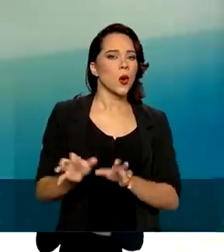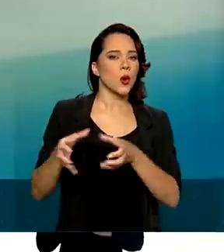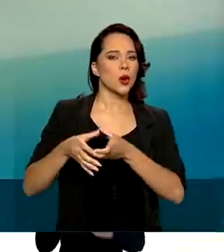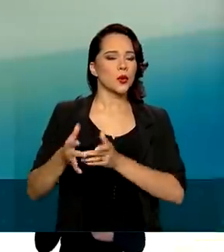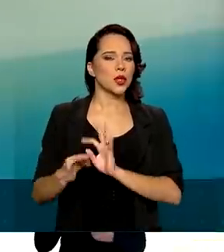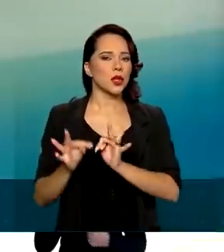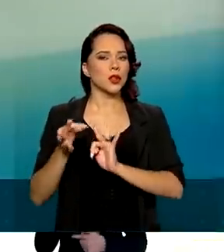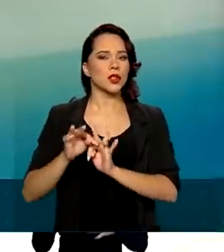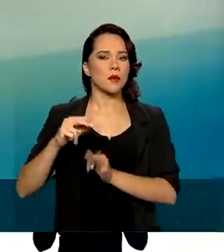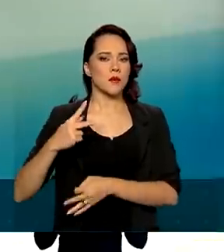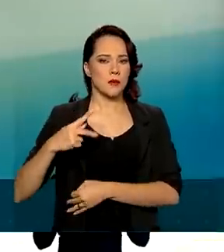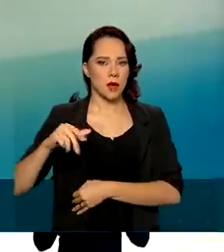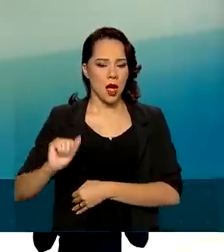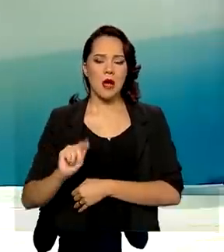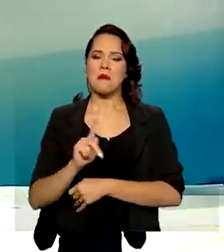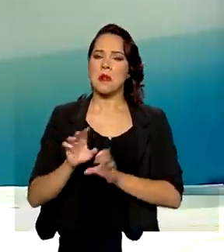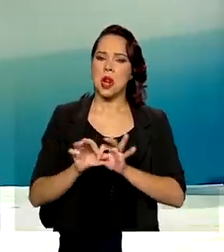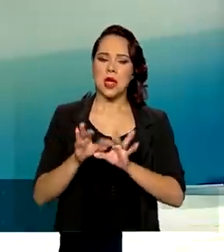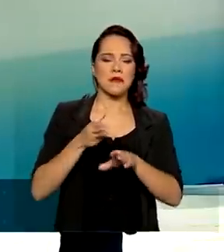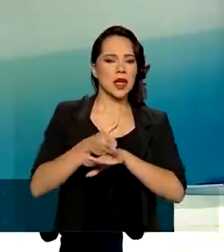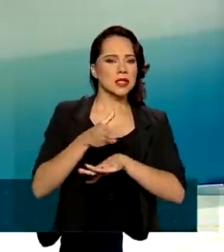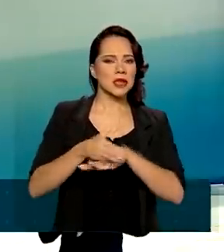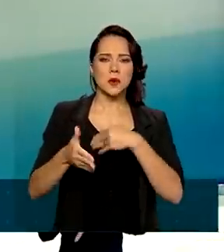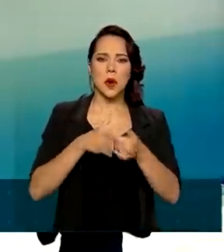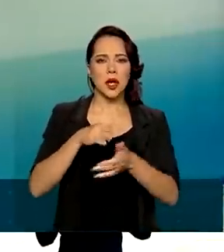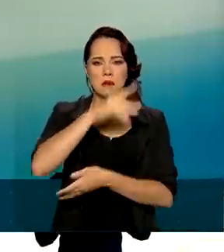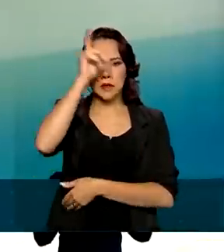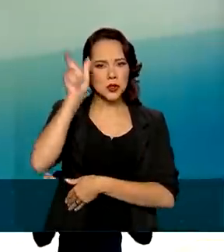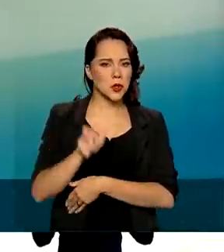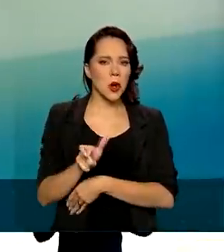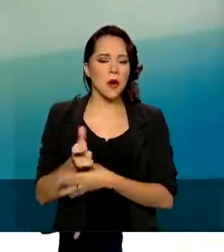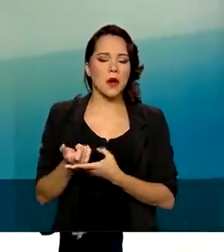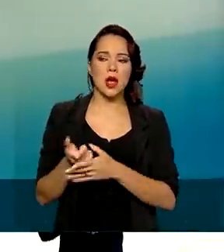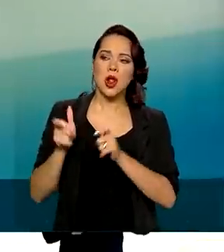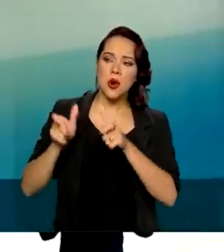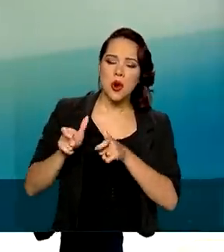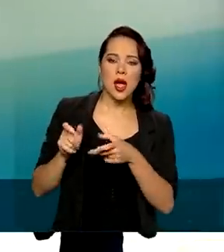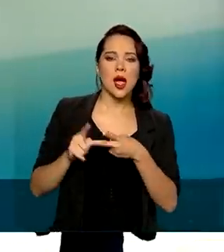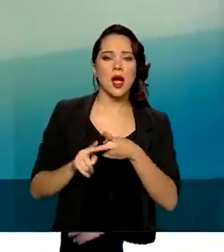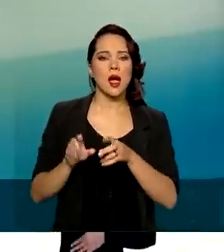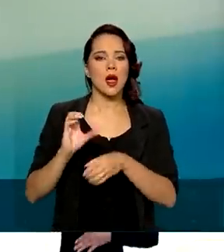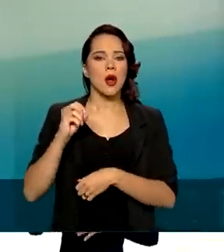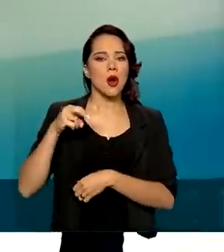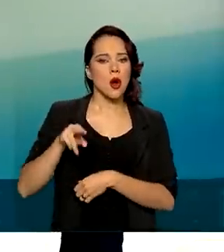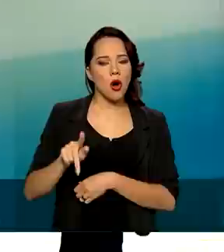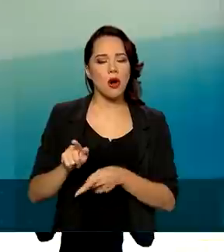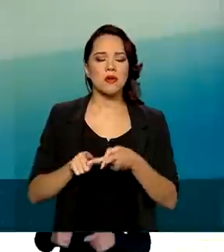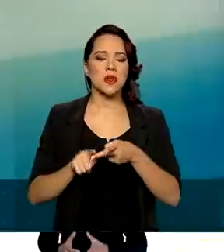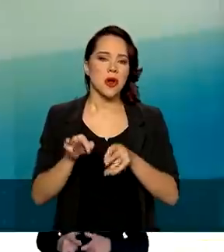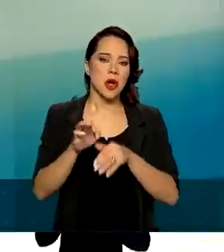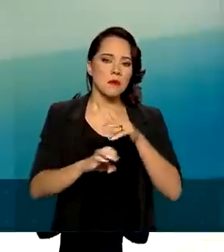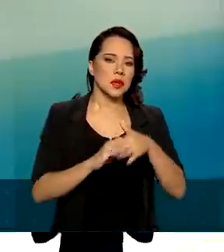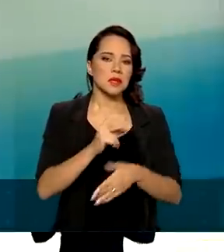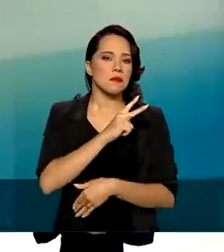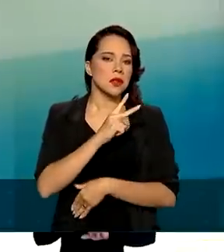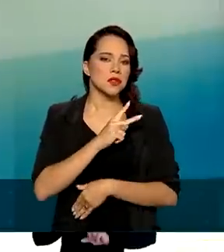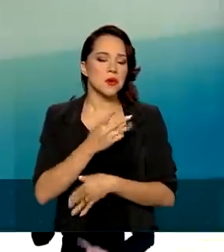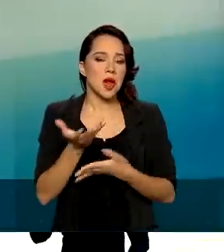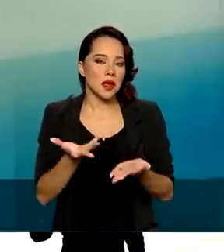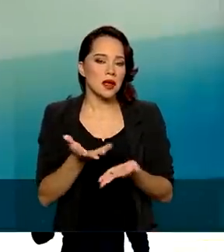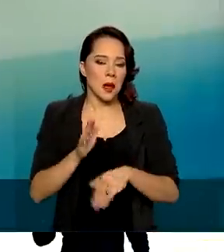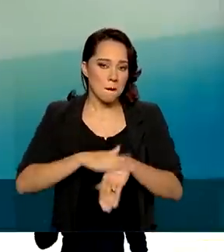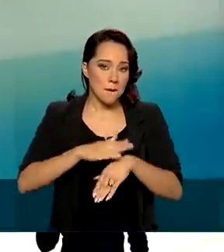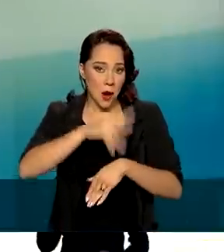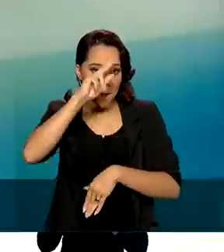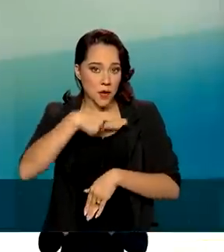tecnológico PBA será de livre acesso a quaisquer pessoas, lideranças locais, organizações ou entidades privadas que desejem, por iniciativa